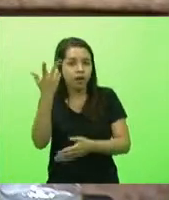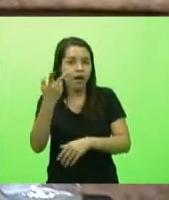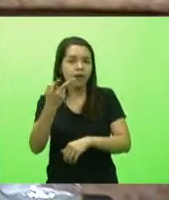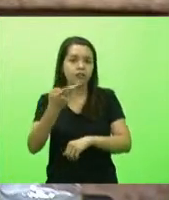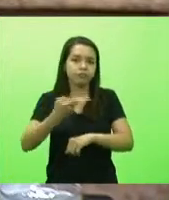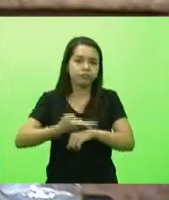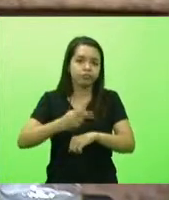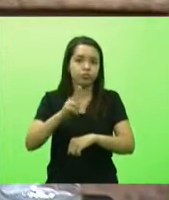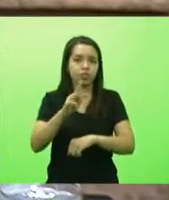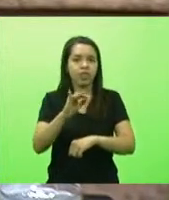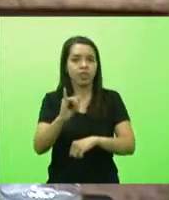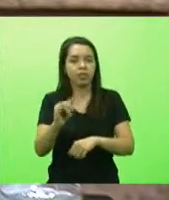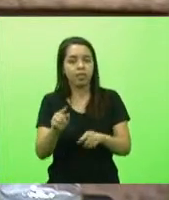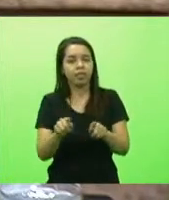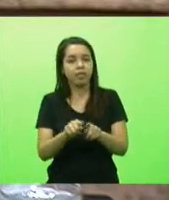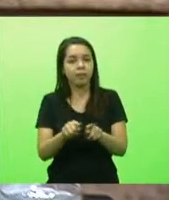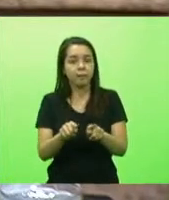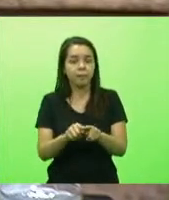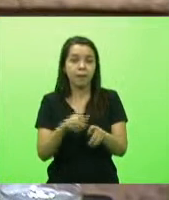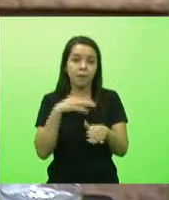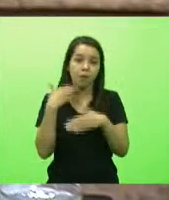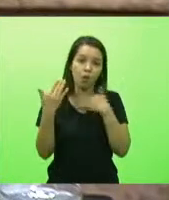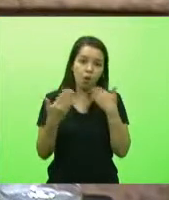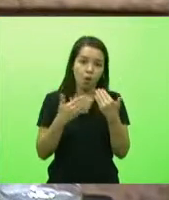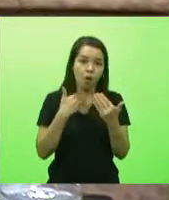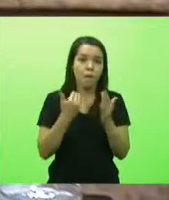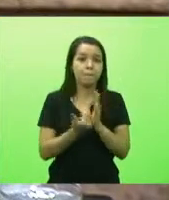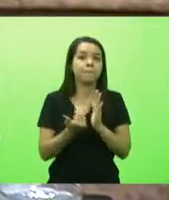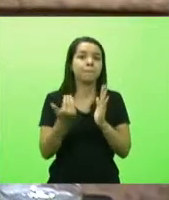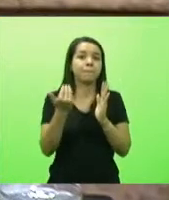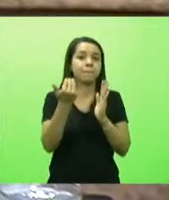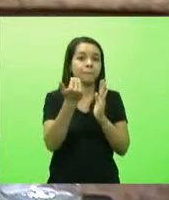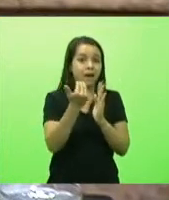mortalidade registrados no país